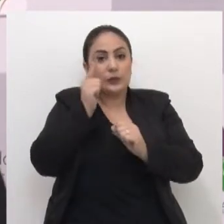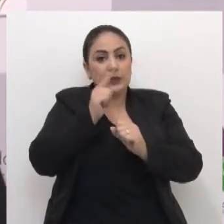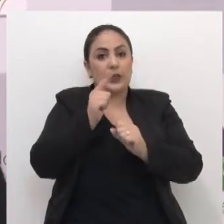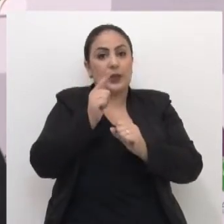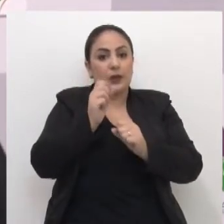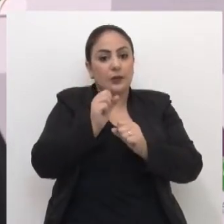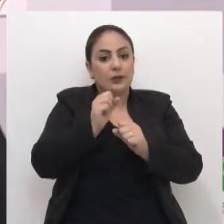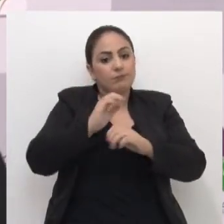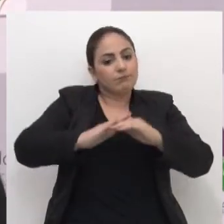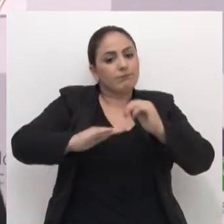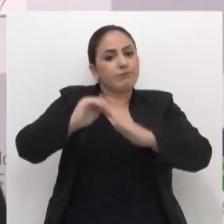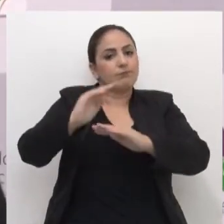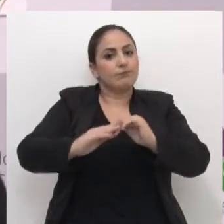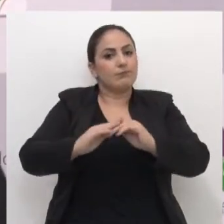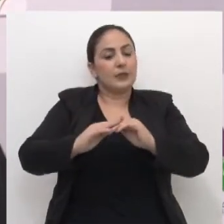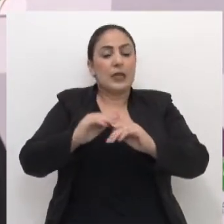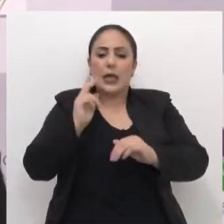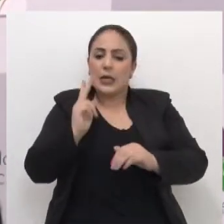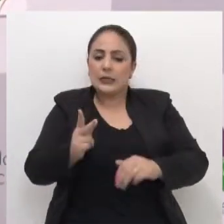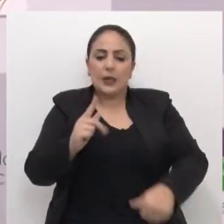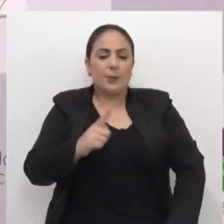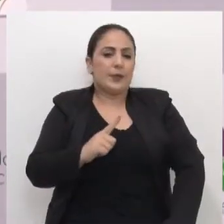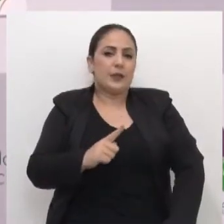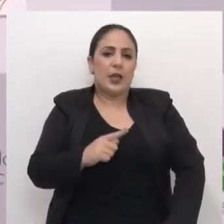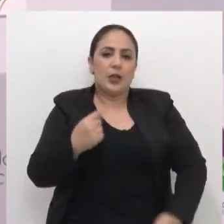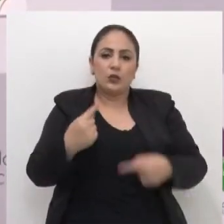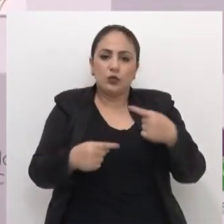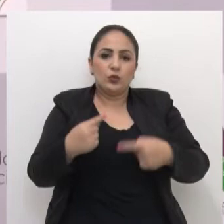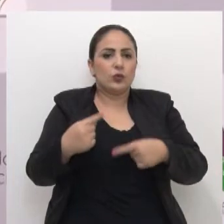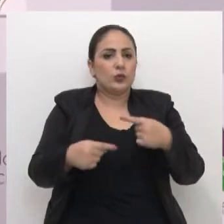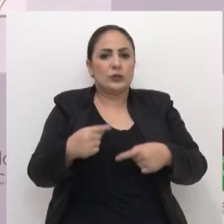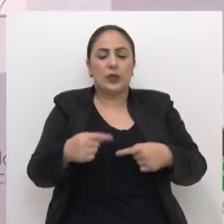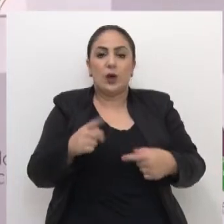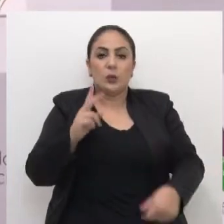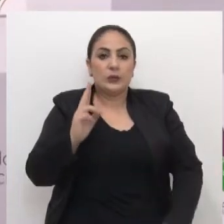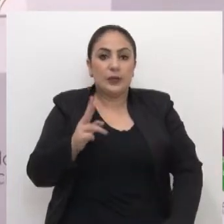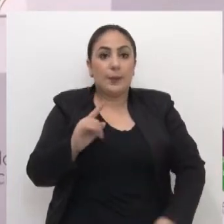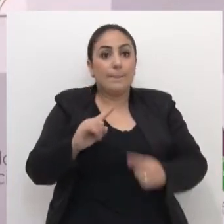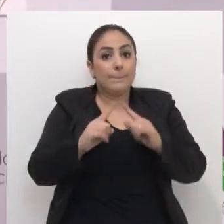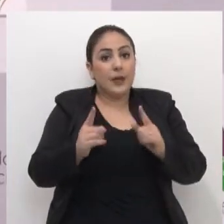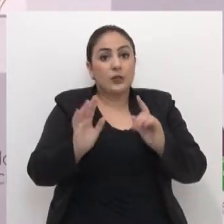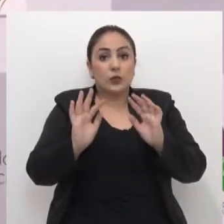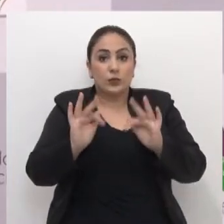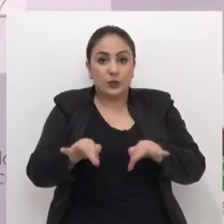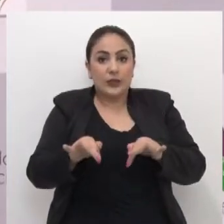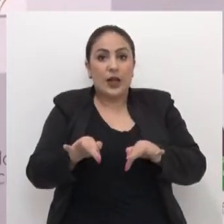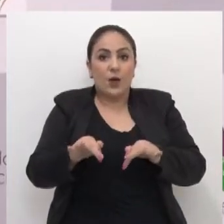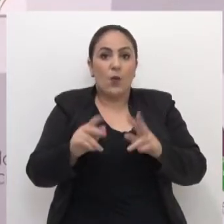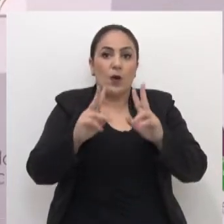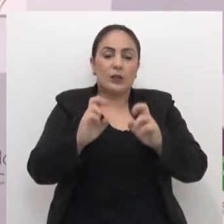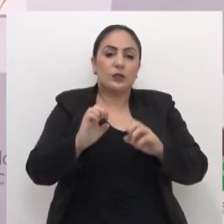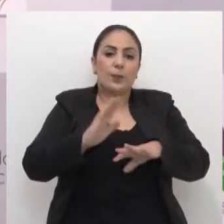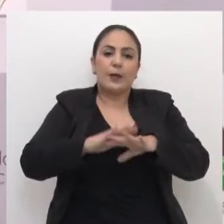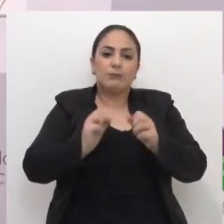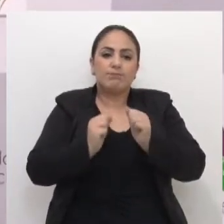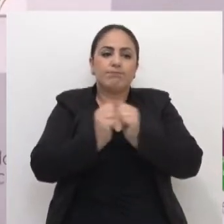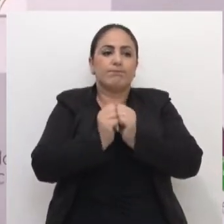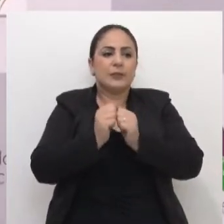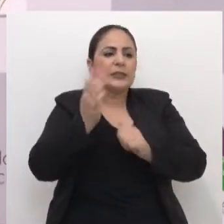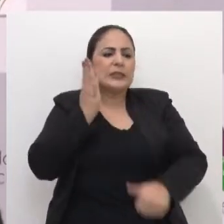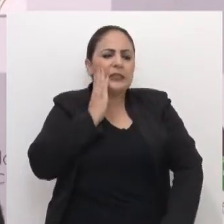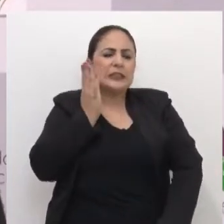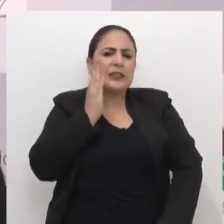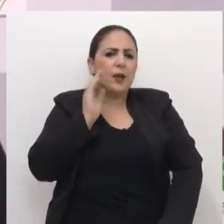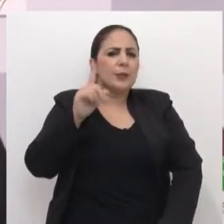construir, para poder levar. Isso vai existir sempre, as discussões, mas no final a causa é muito unida e vai saber